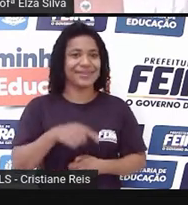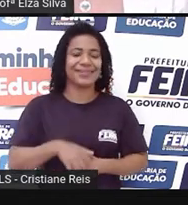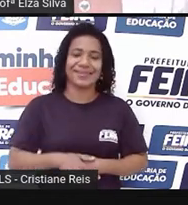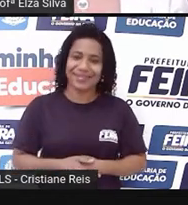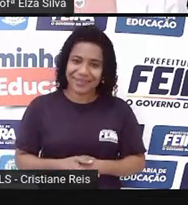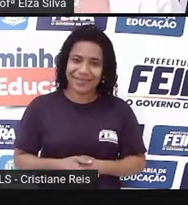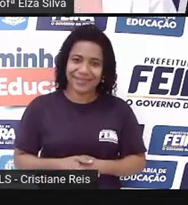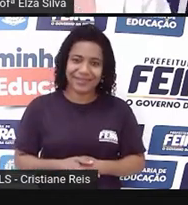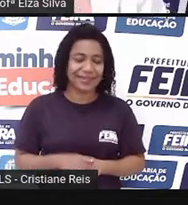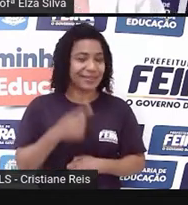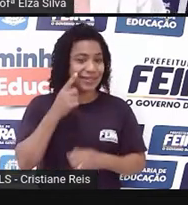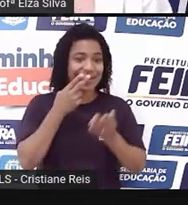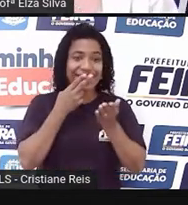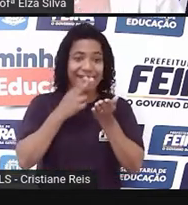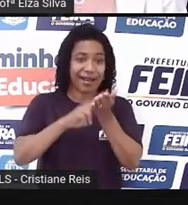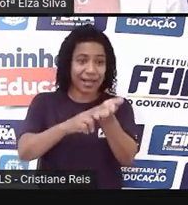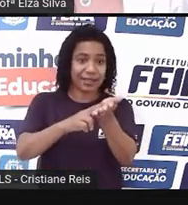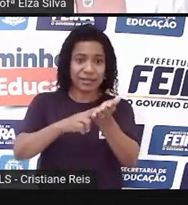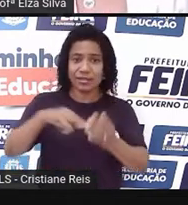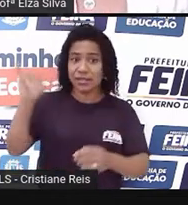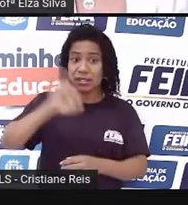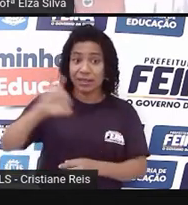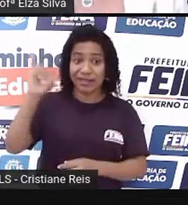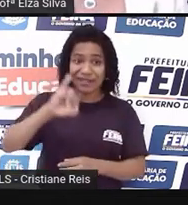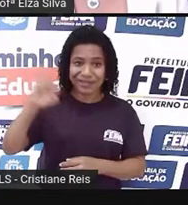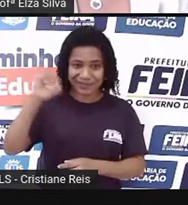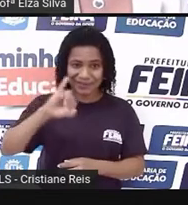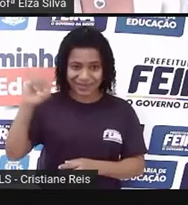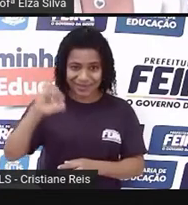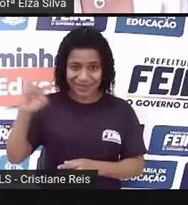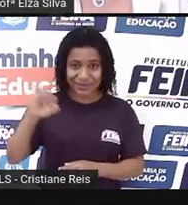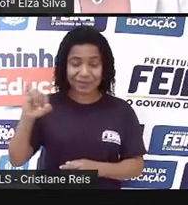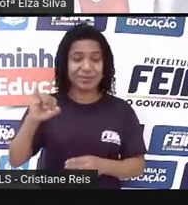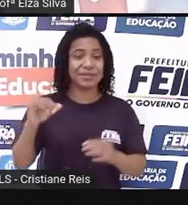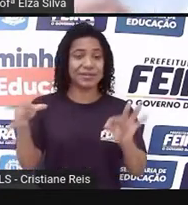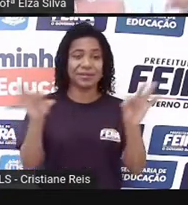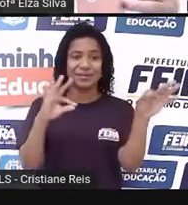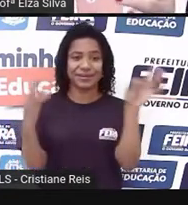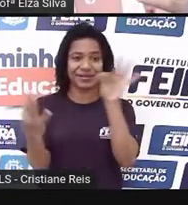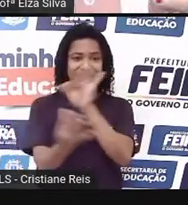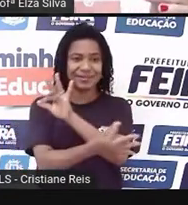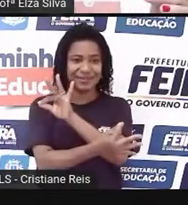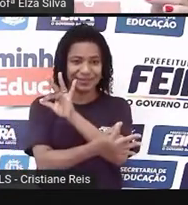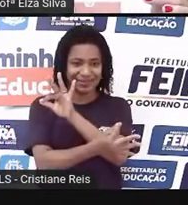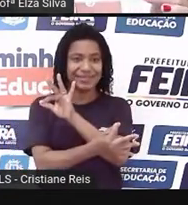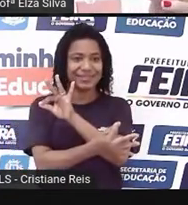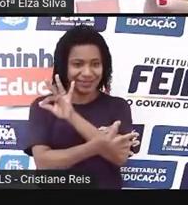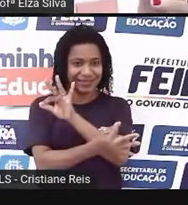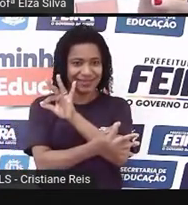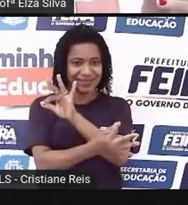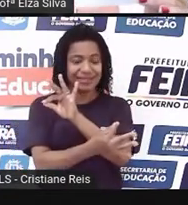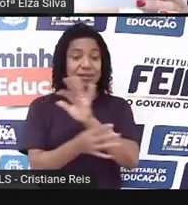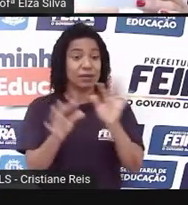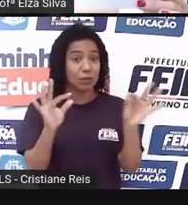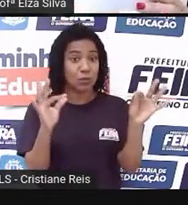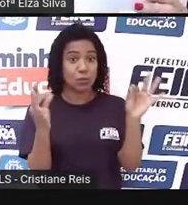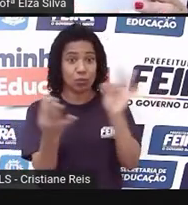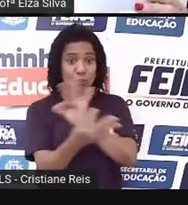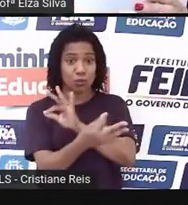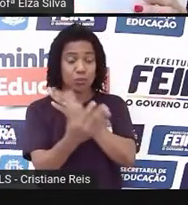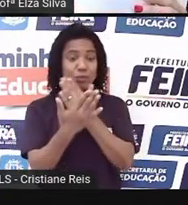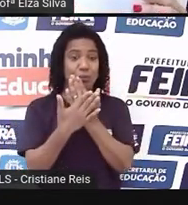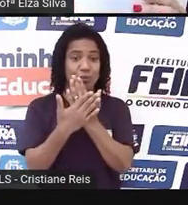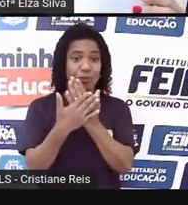caso de cartas internacionais, nós colocamos na parte de trás do envelope, tanto o